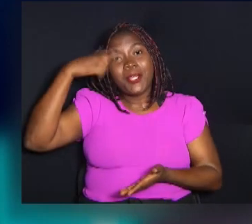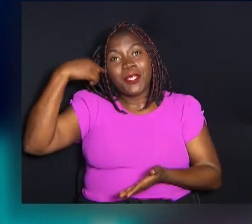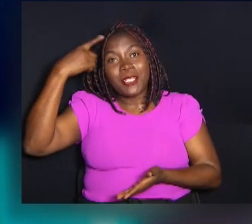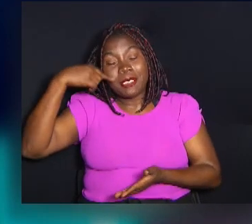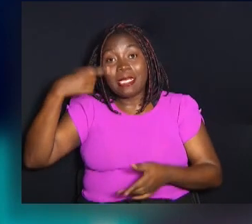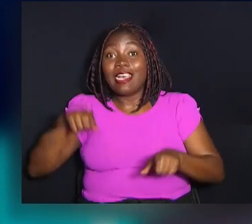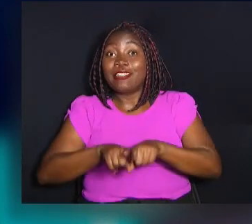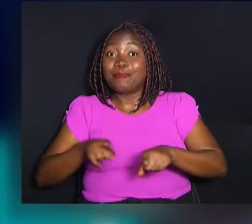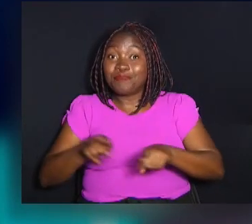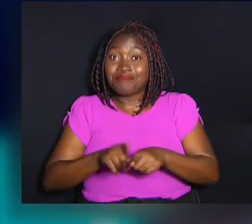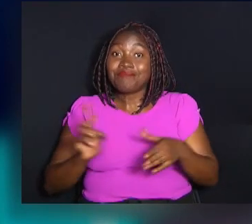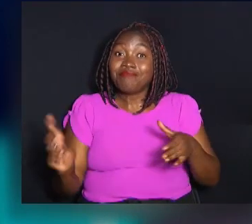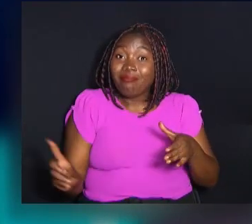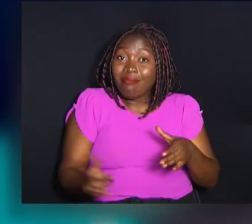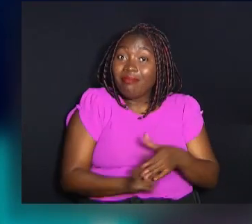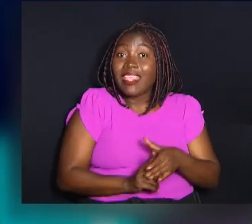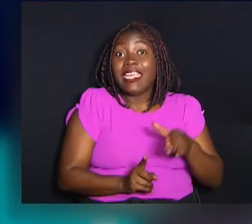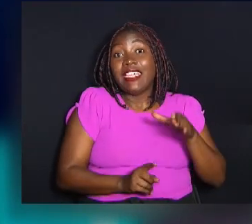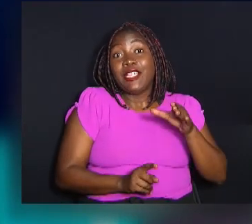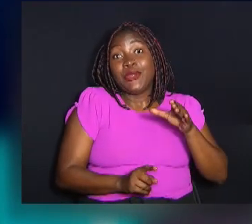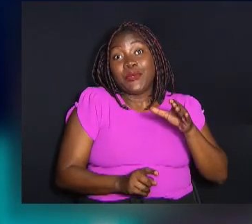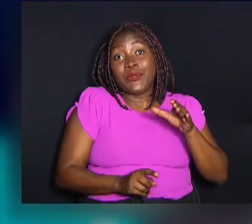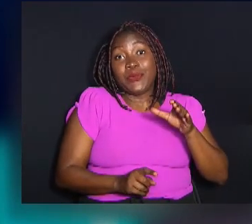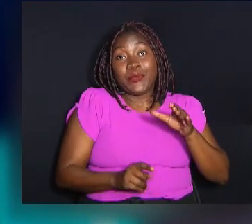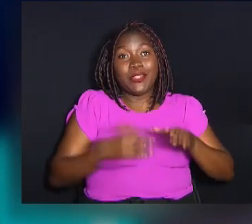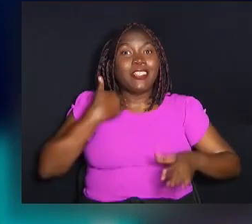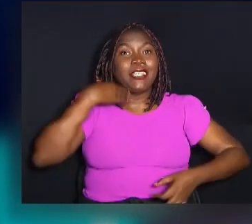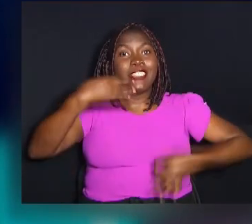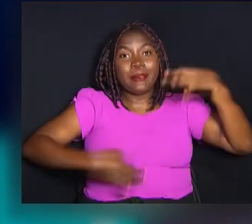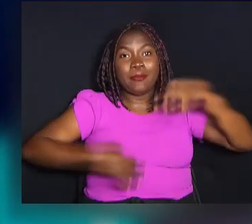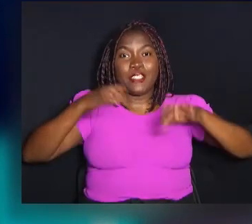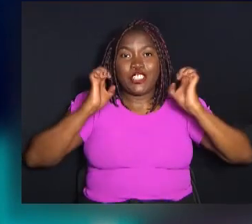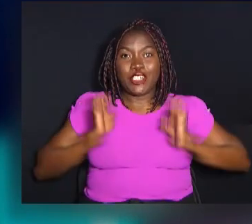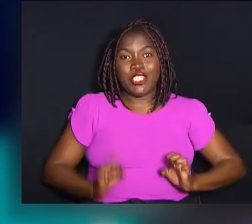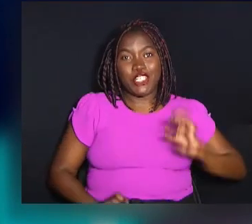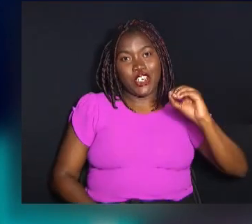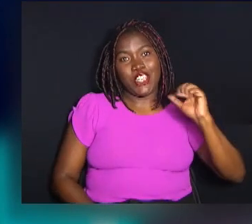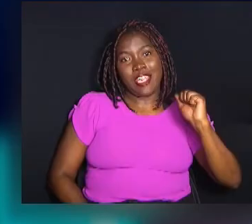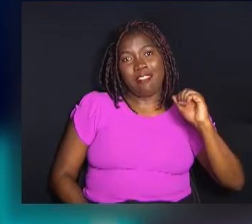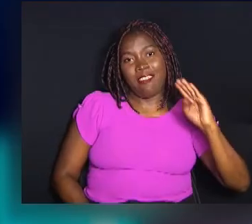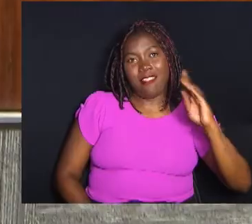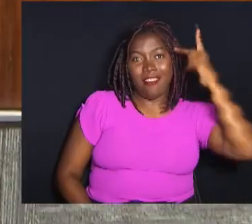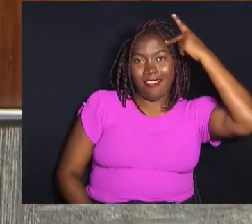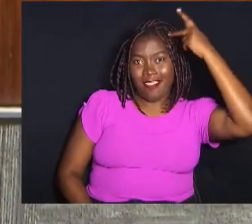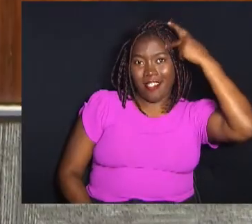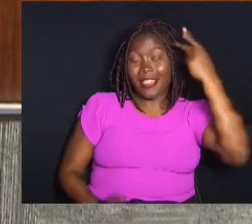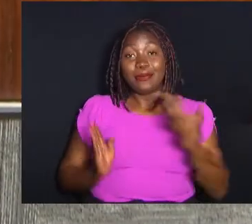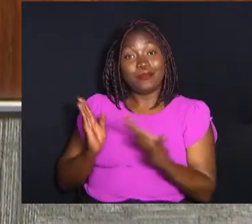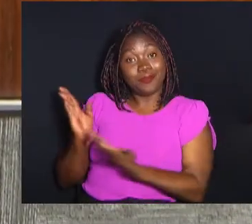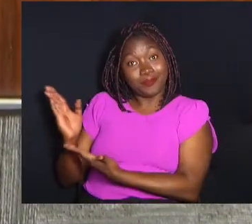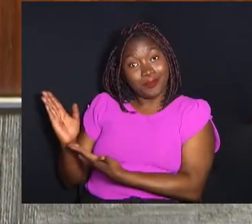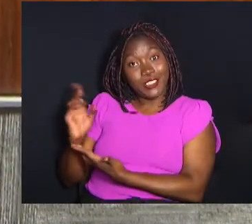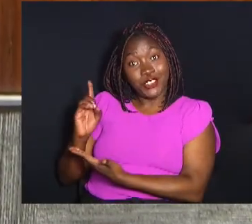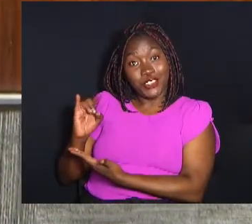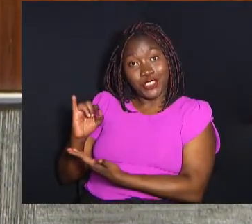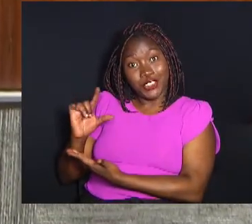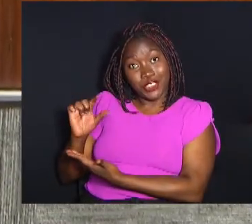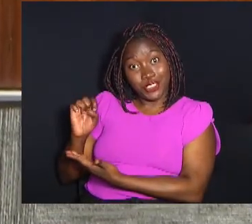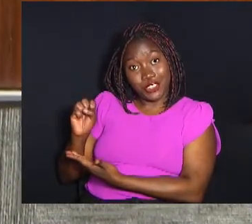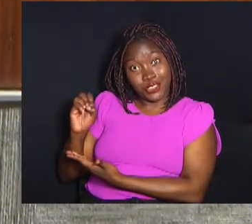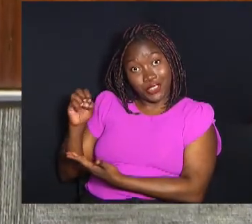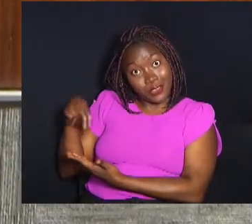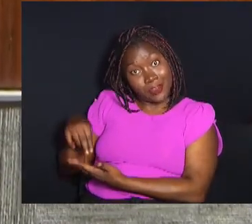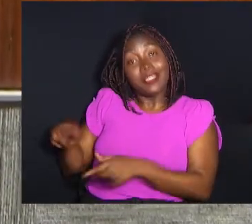advogados e foi membro do Tribunal de Ética e Disciplina da UB de São Paulo. Gilson Araújo Pereira